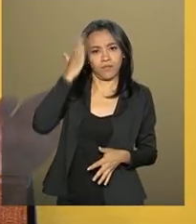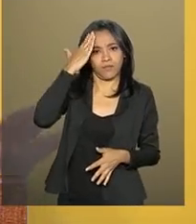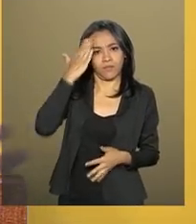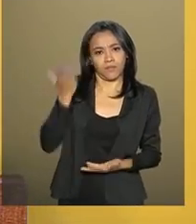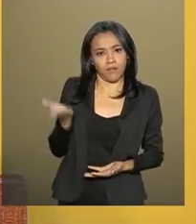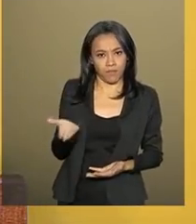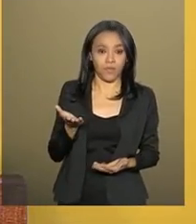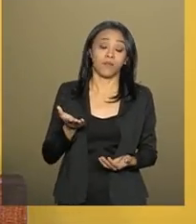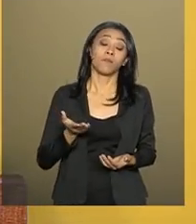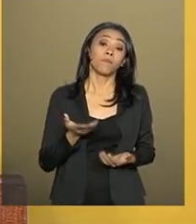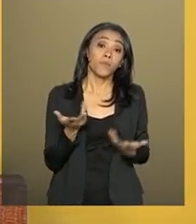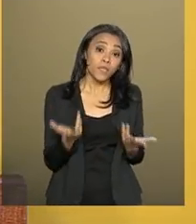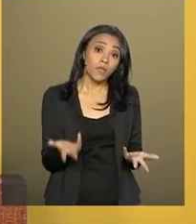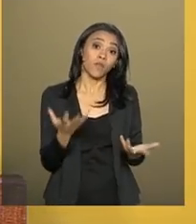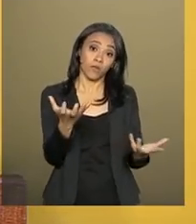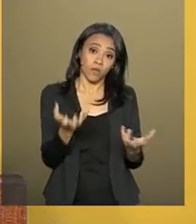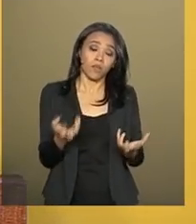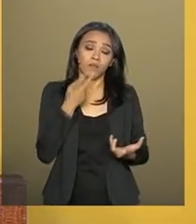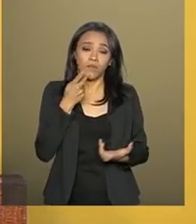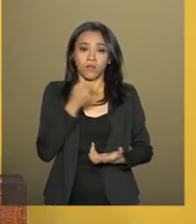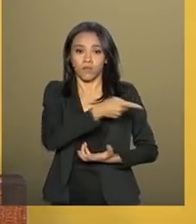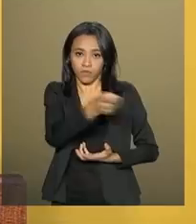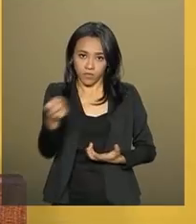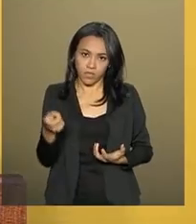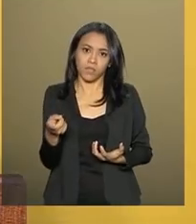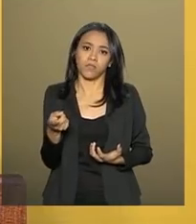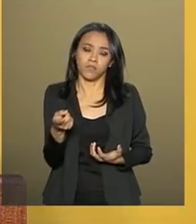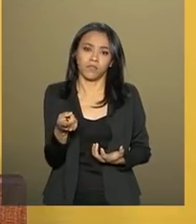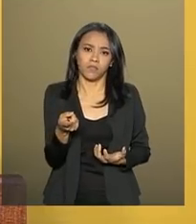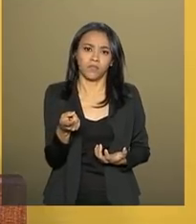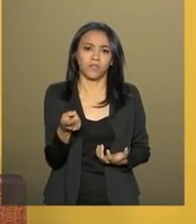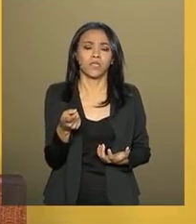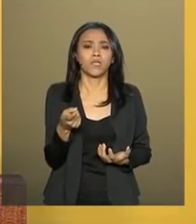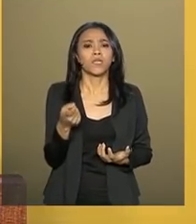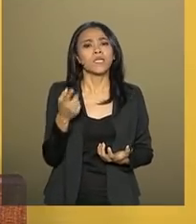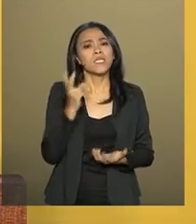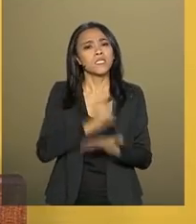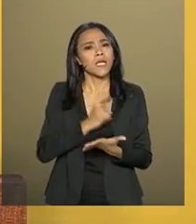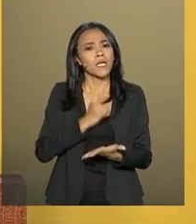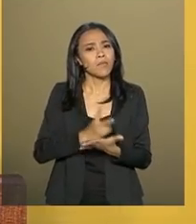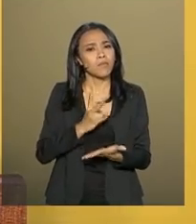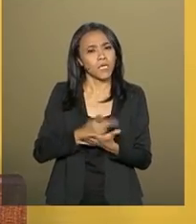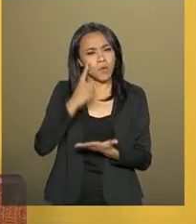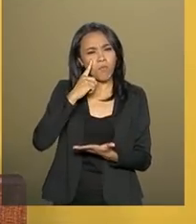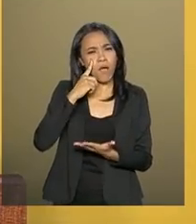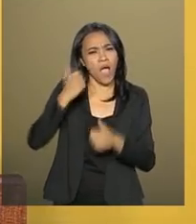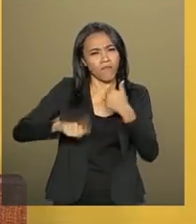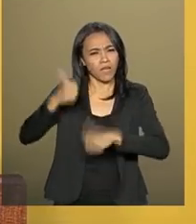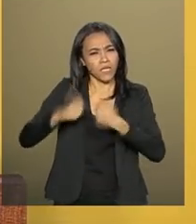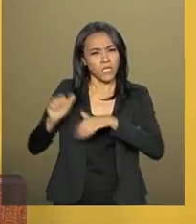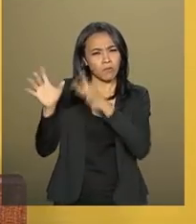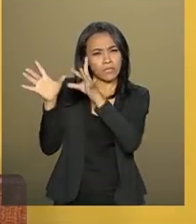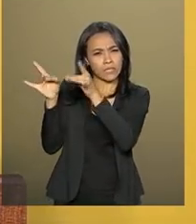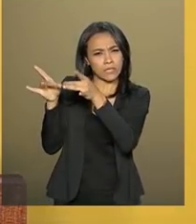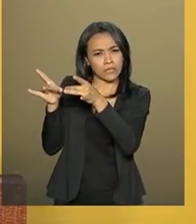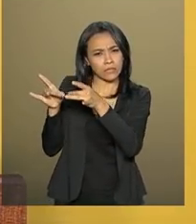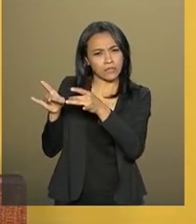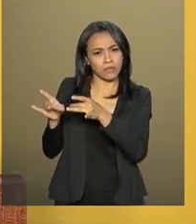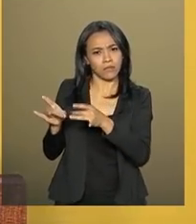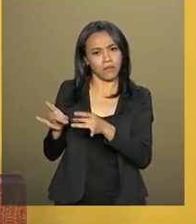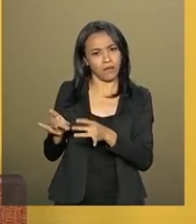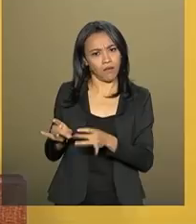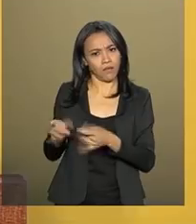posso assegurar aos senhores e senhoras, eu contei sempre com a análise criteriosa e equilibrada,